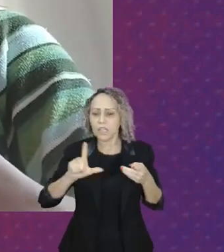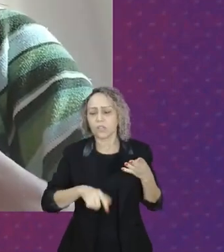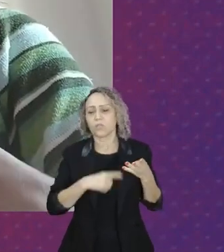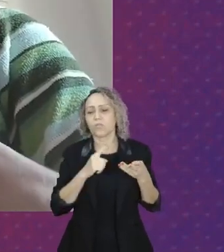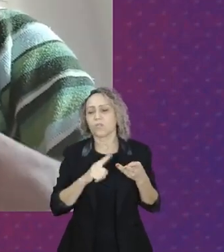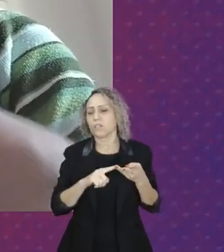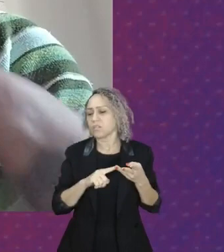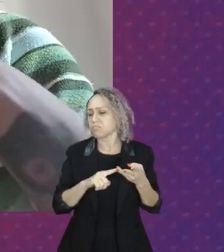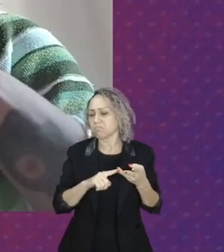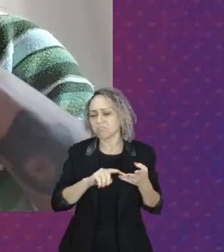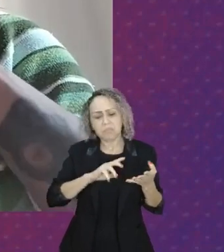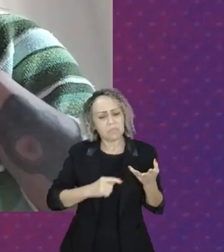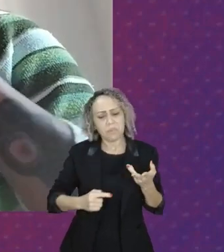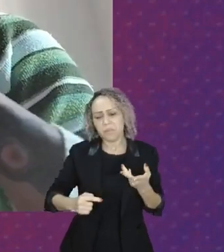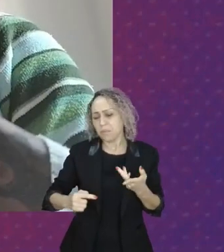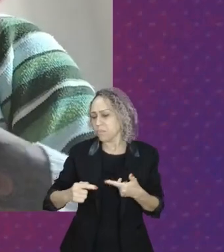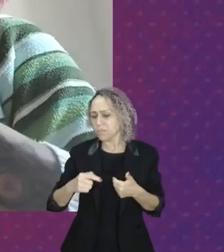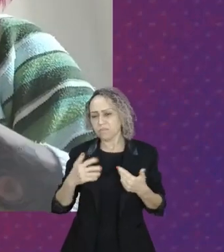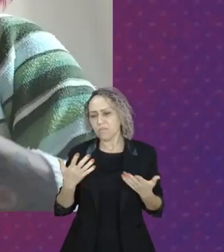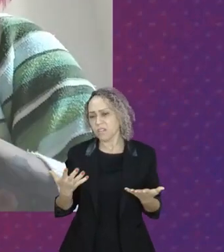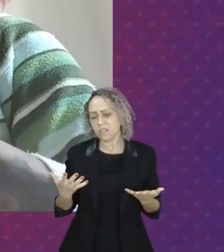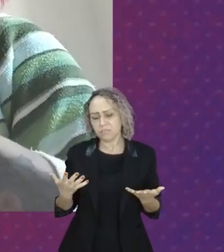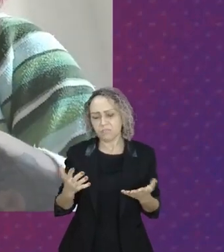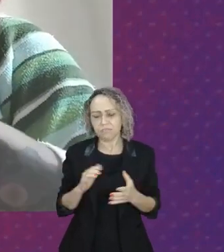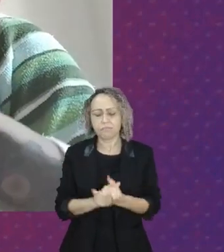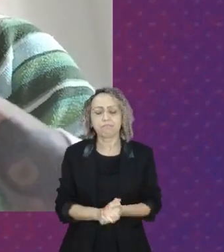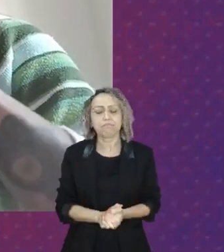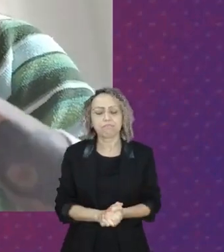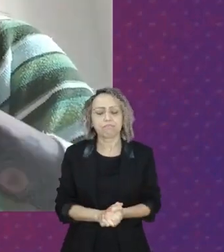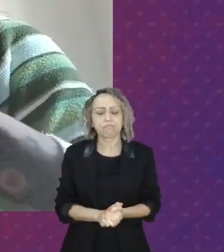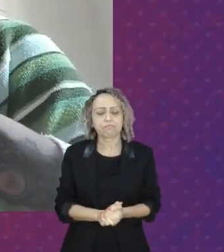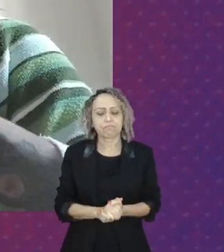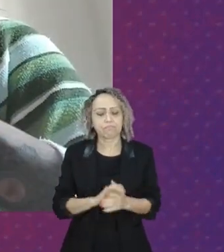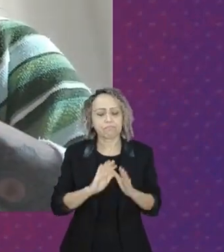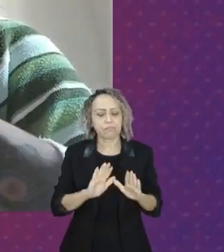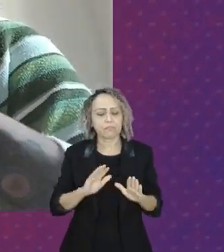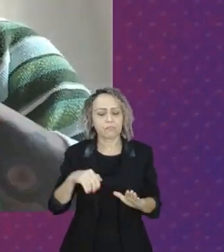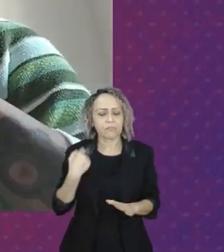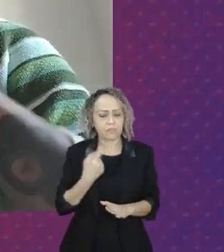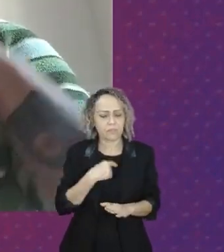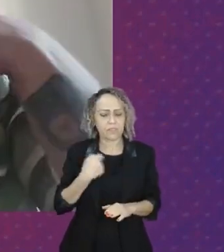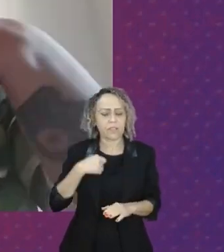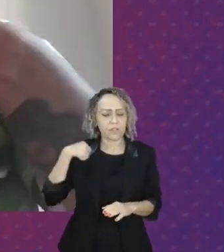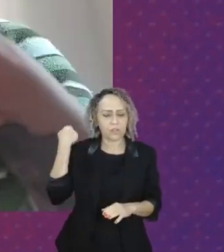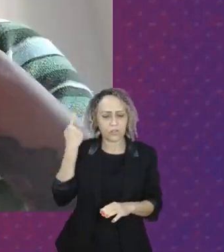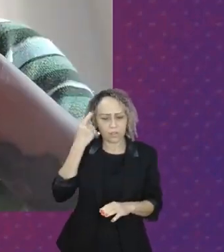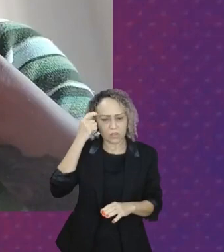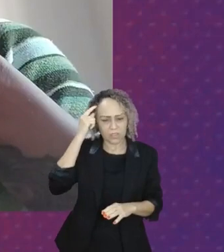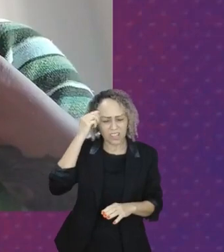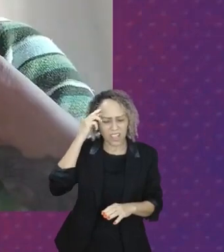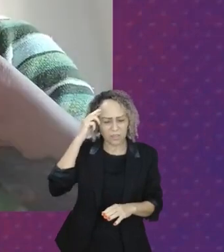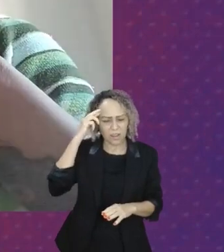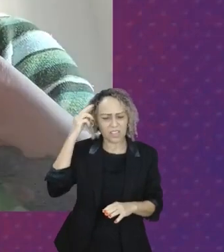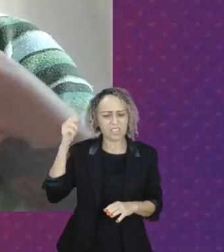E é necessário que a gente reflita, né? E que essa reflexão seja imprimida em luta.